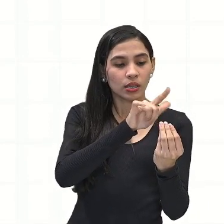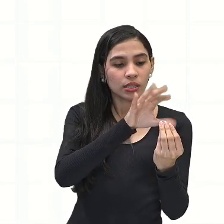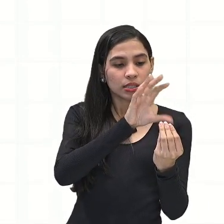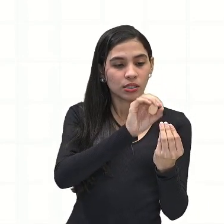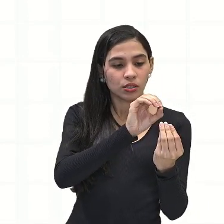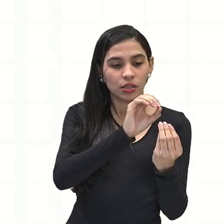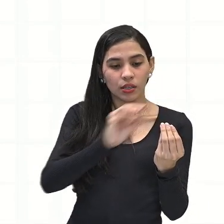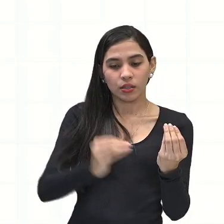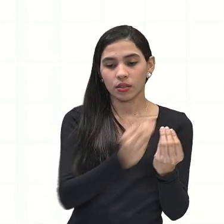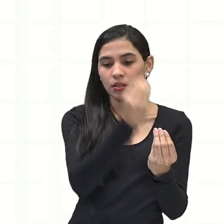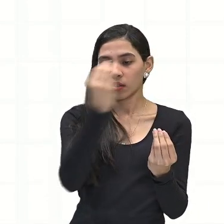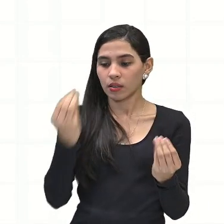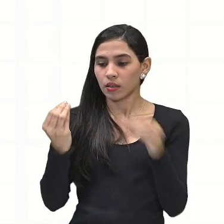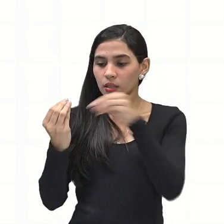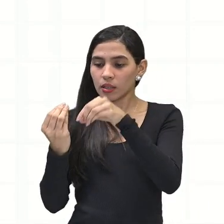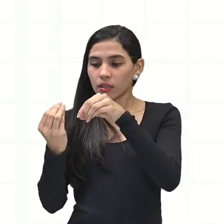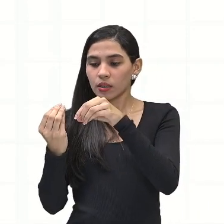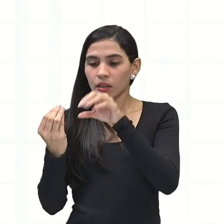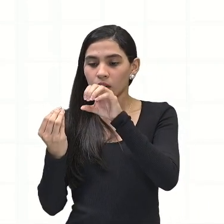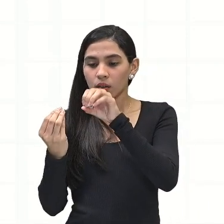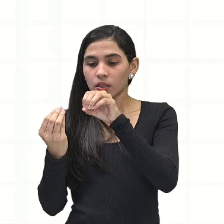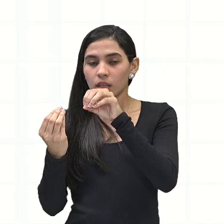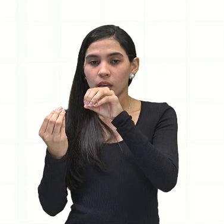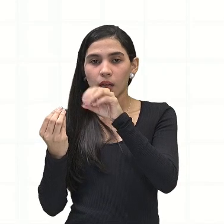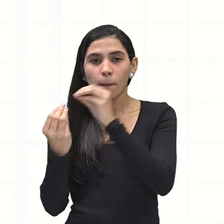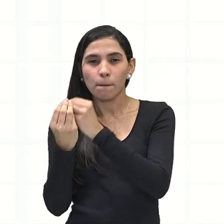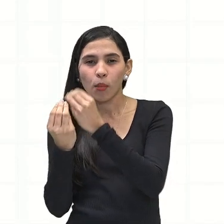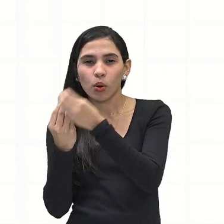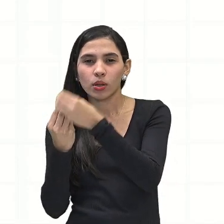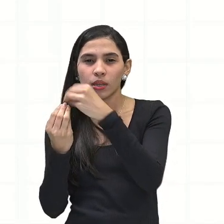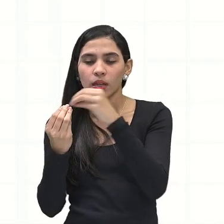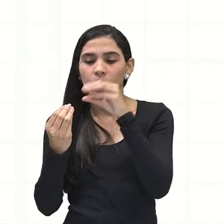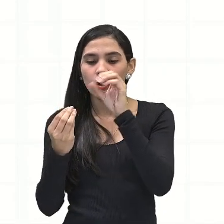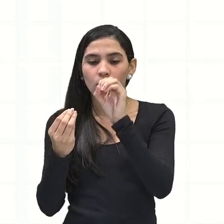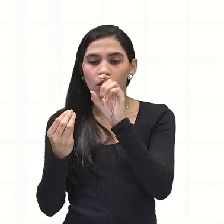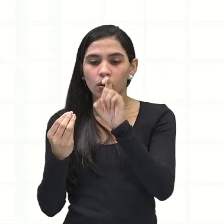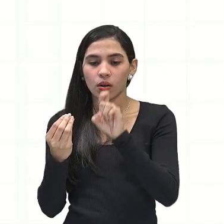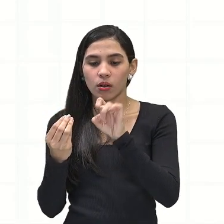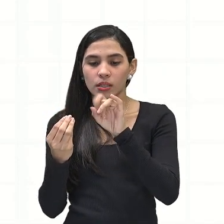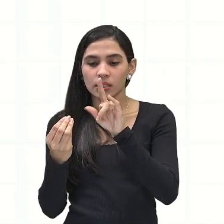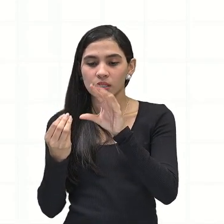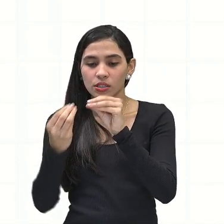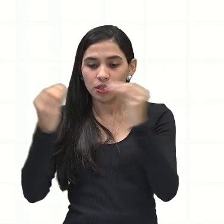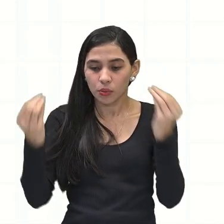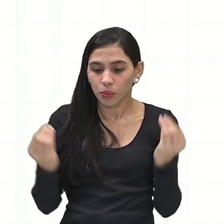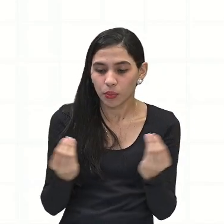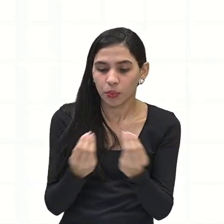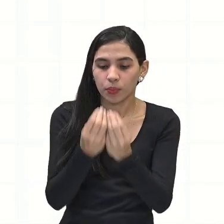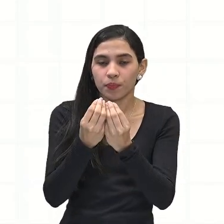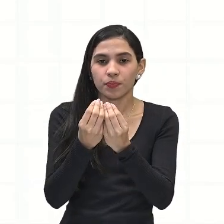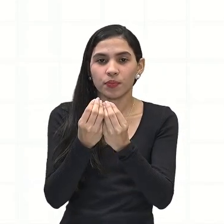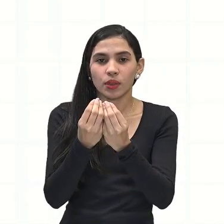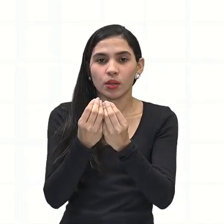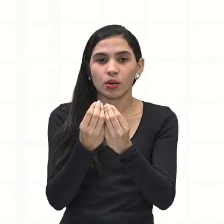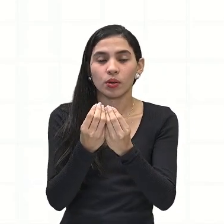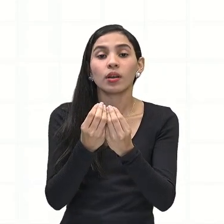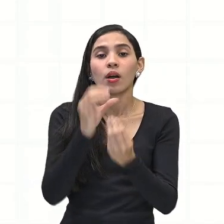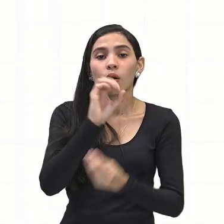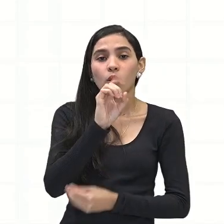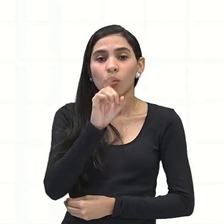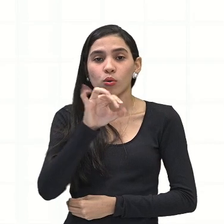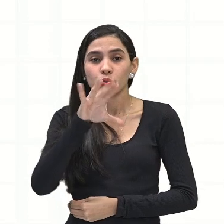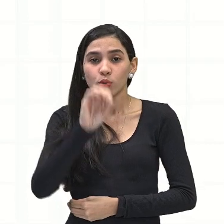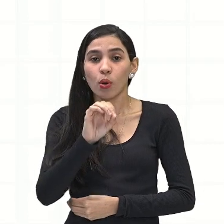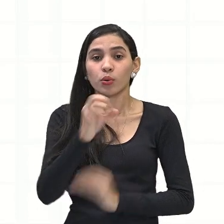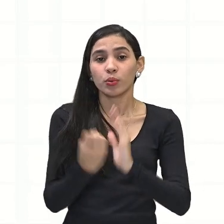molécula de oxigênio. Então, é assim que ele vai formar o ozônio. Então, quantidade de ozônio presente